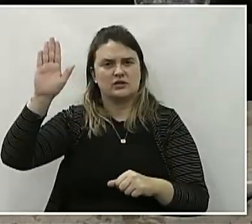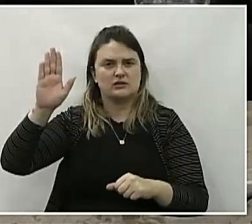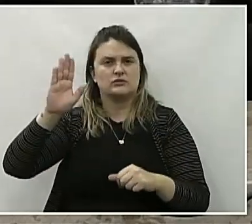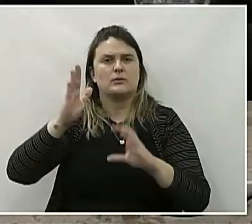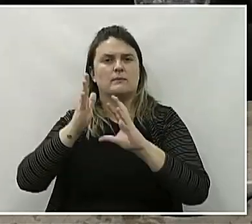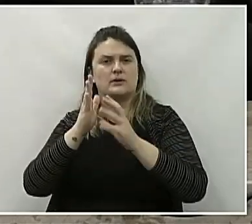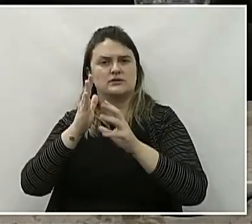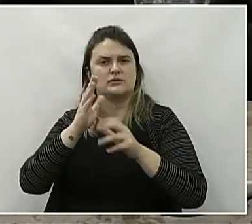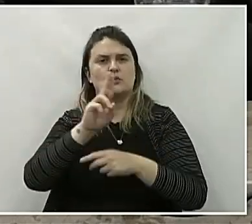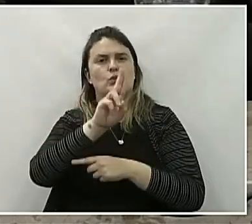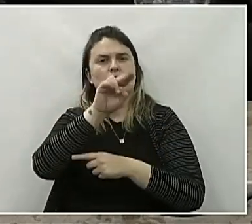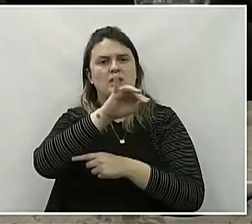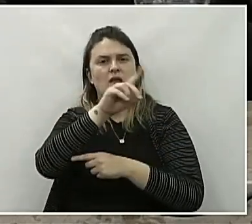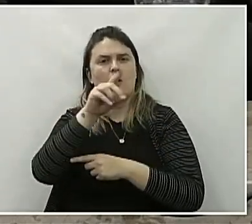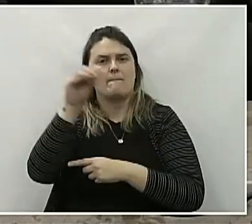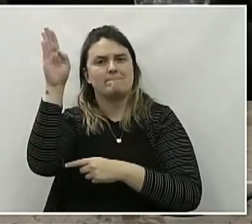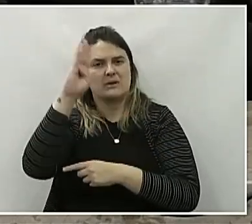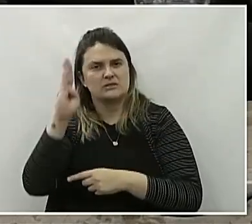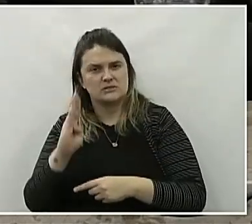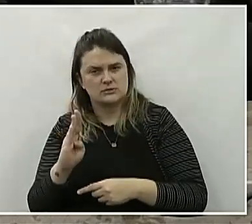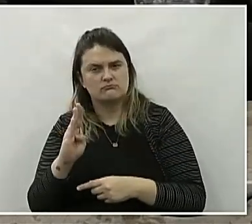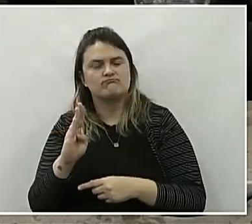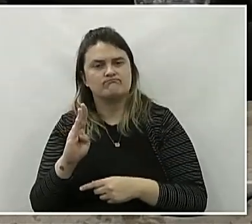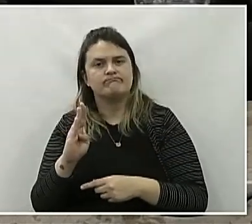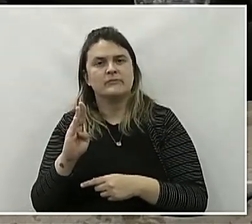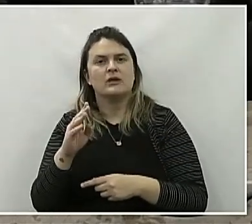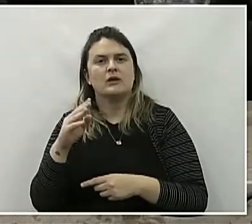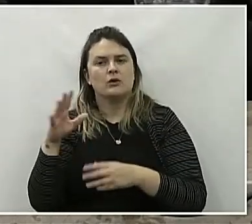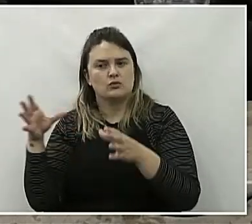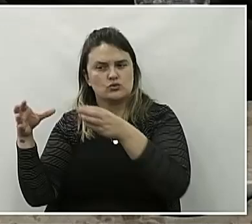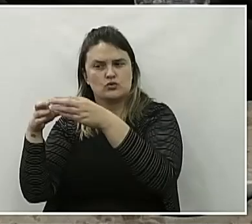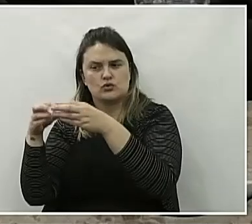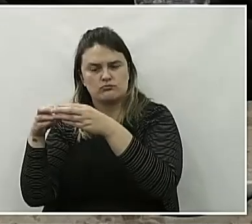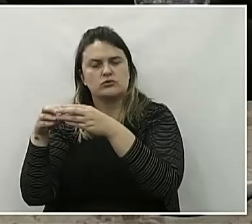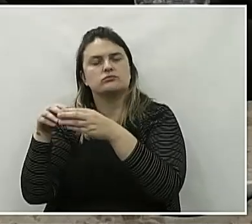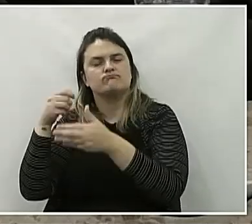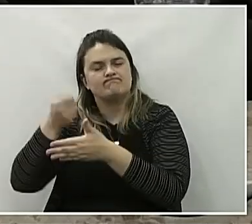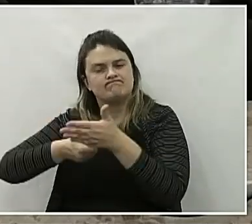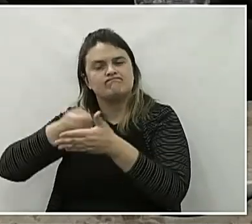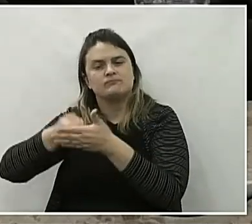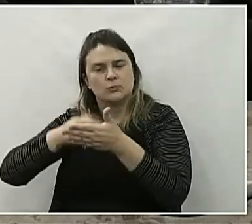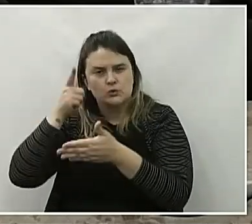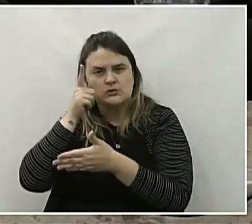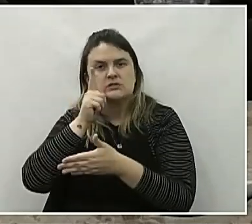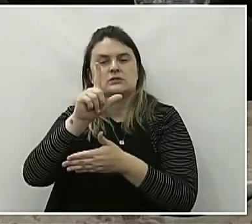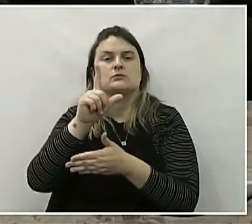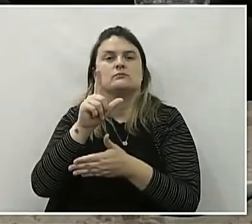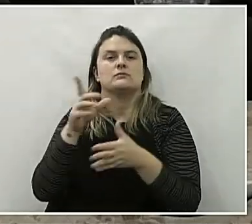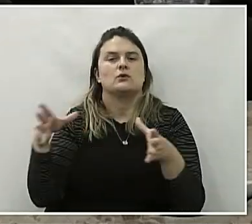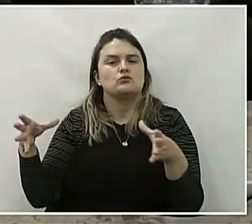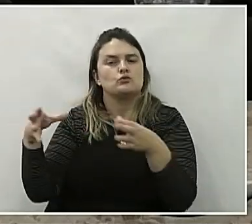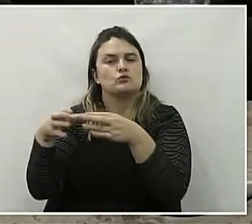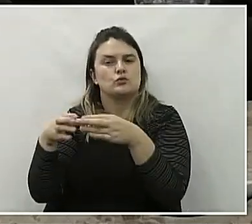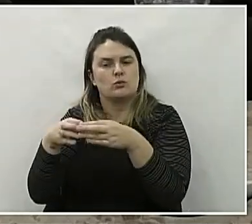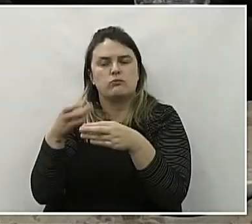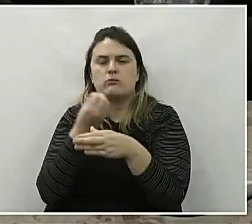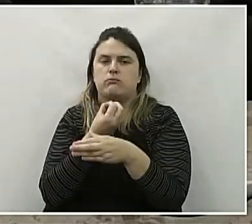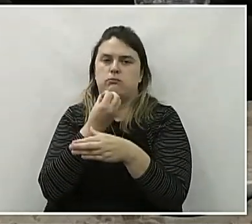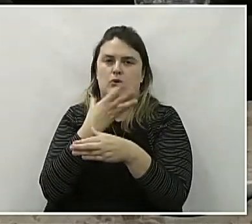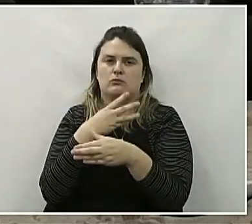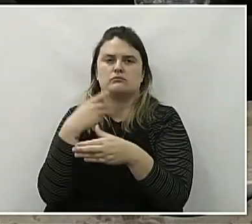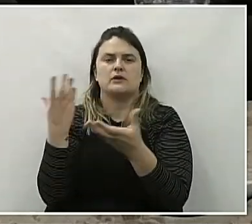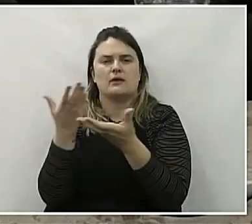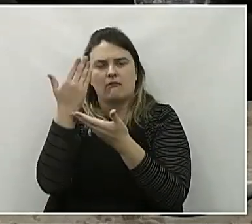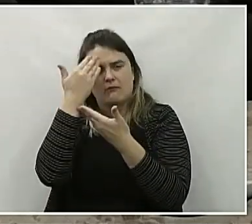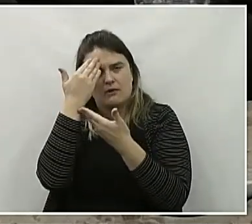Partido União Brasil, porque sem eles nós não chegaríamos lá também. Então, é um grupo e a gente tem que só